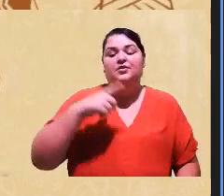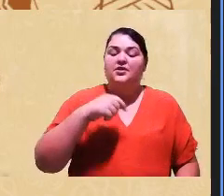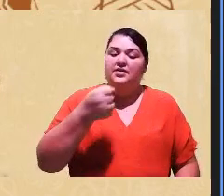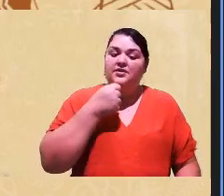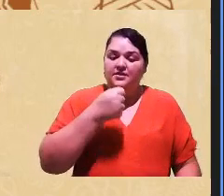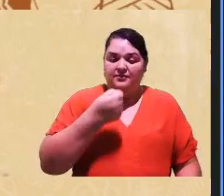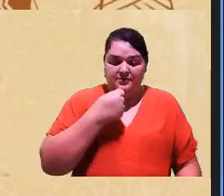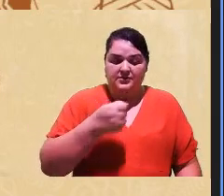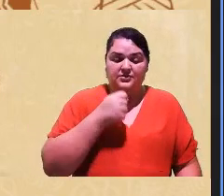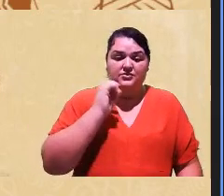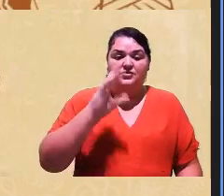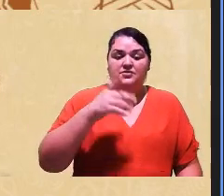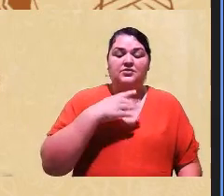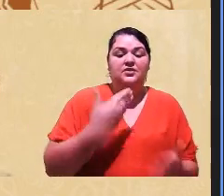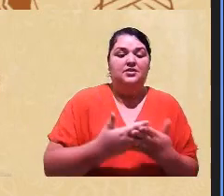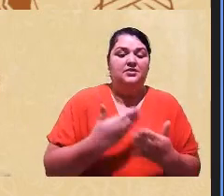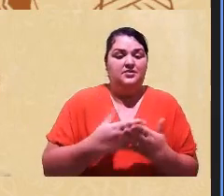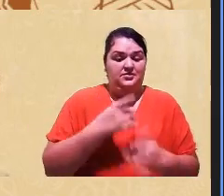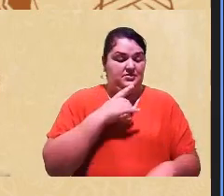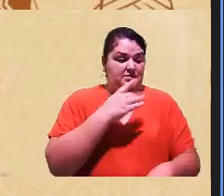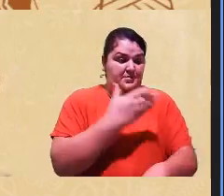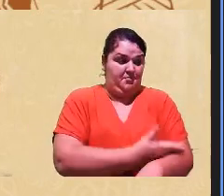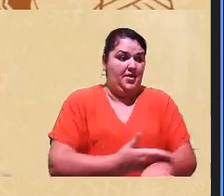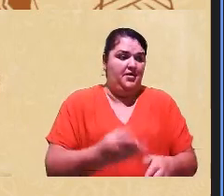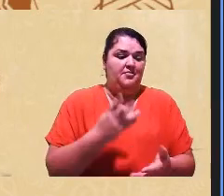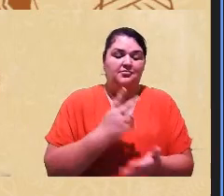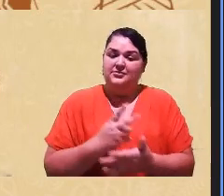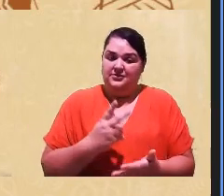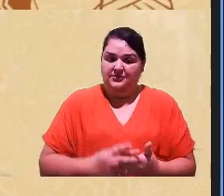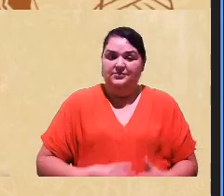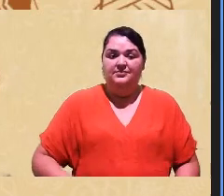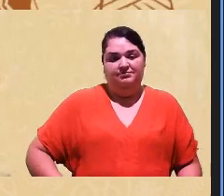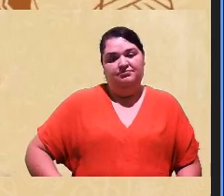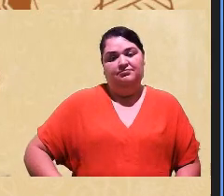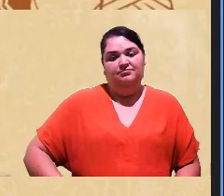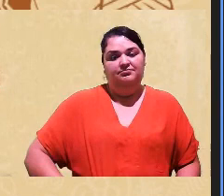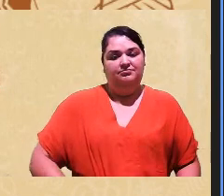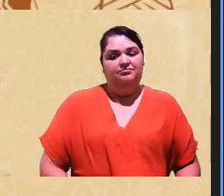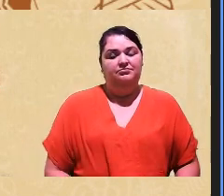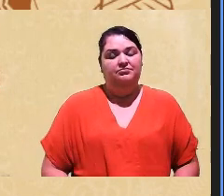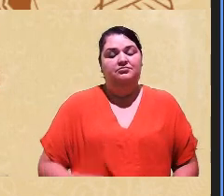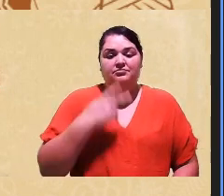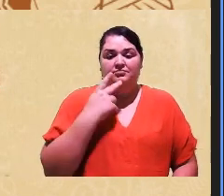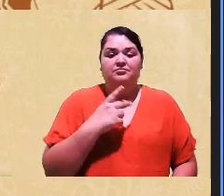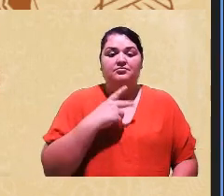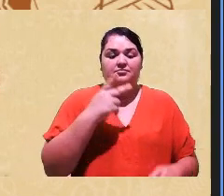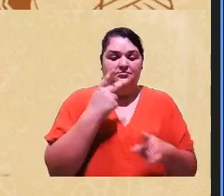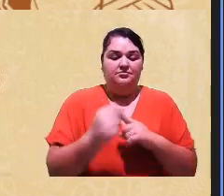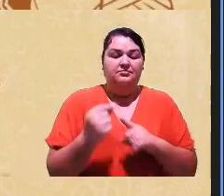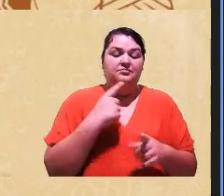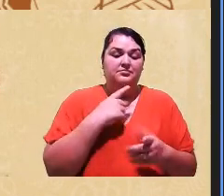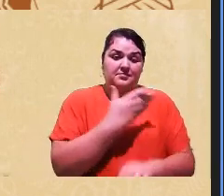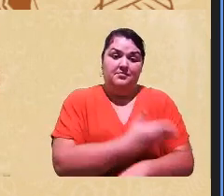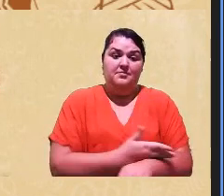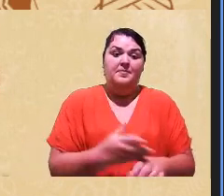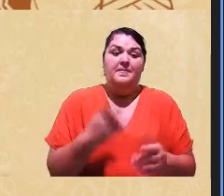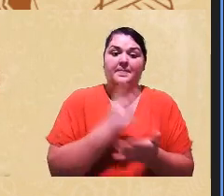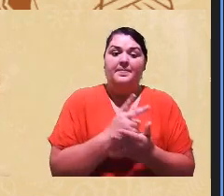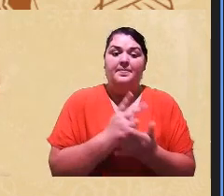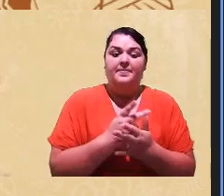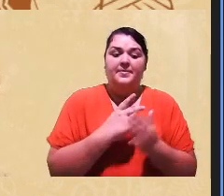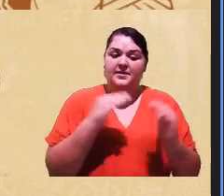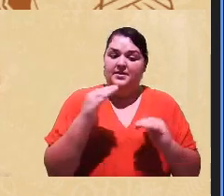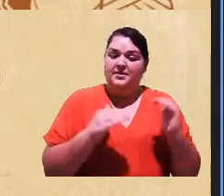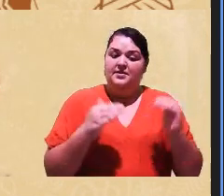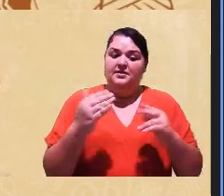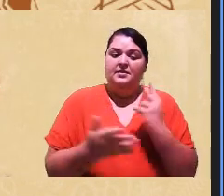aí só as aulas sobre branquitude para explicar né os impactos da branquitude na ideia de merecimento de